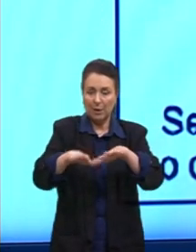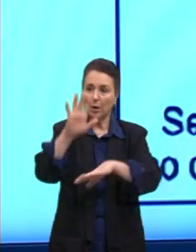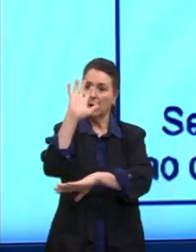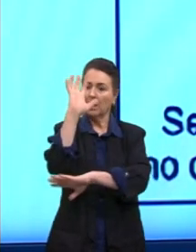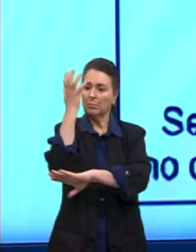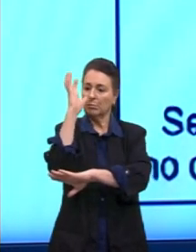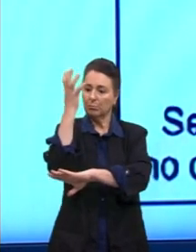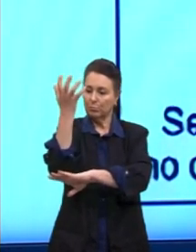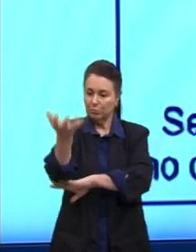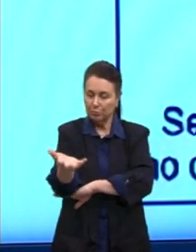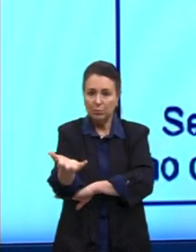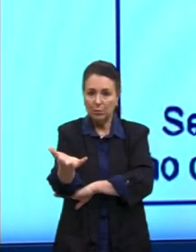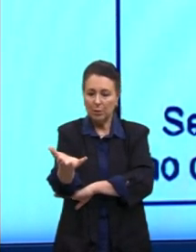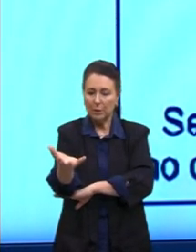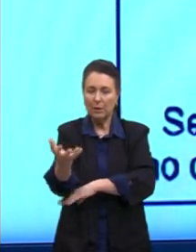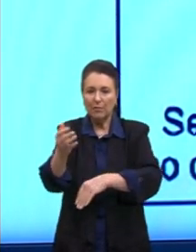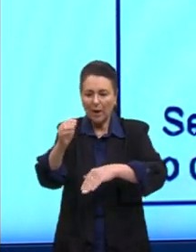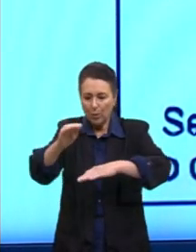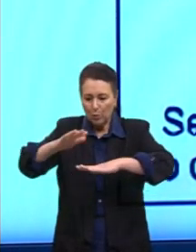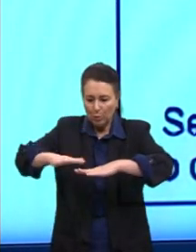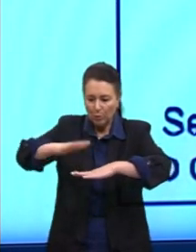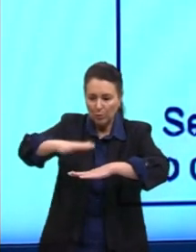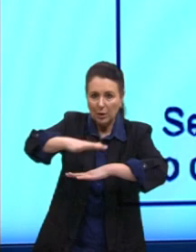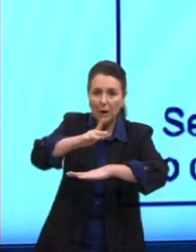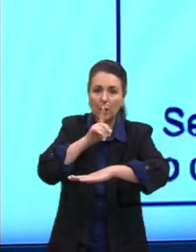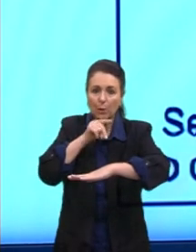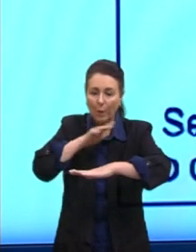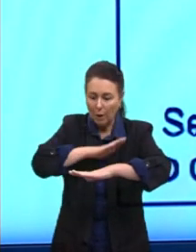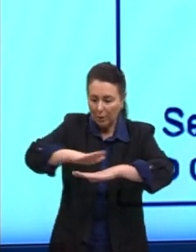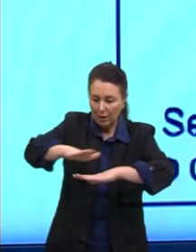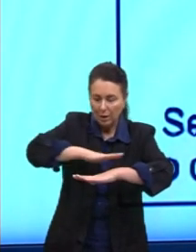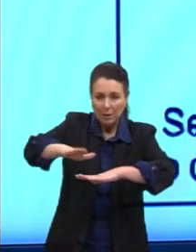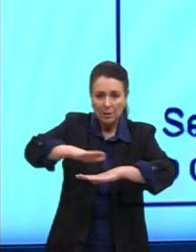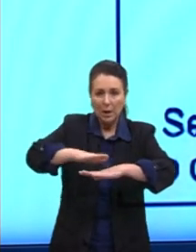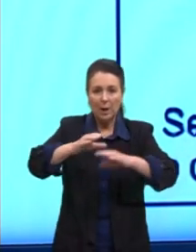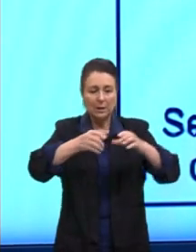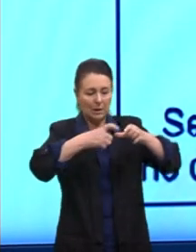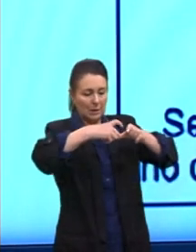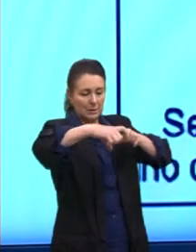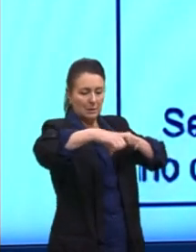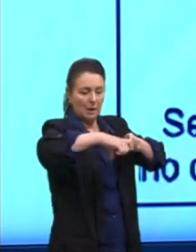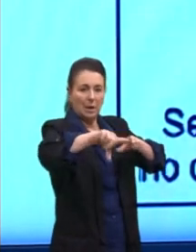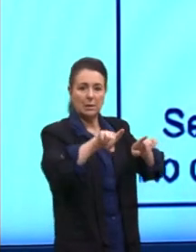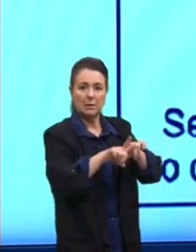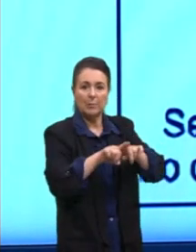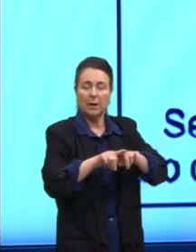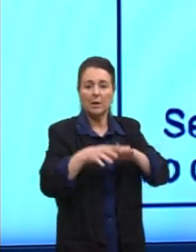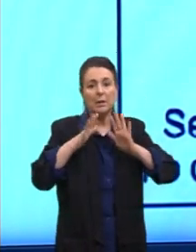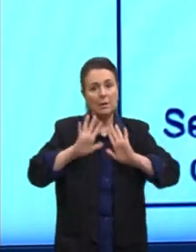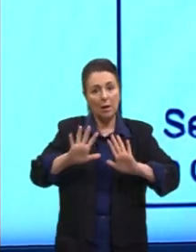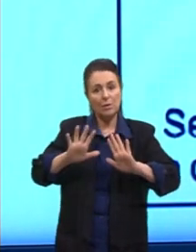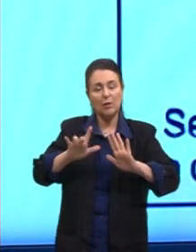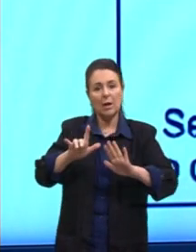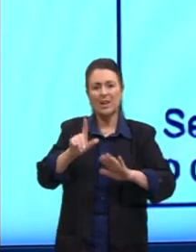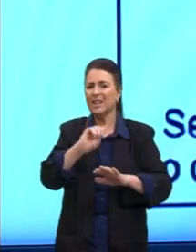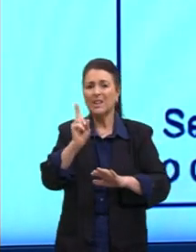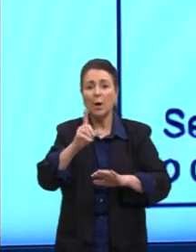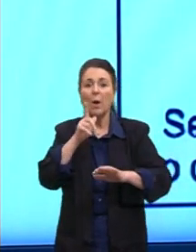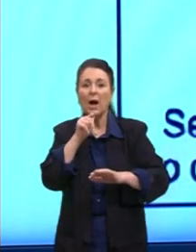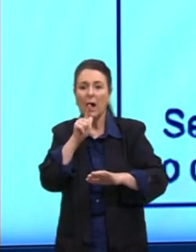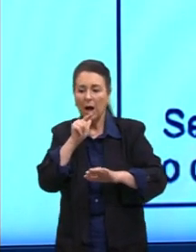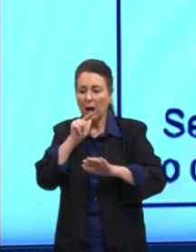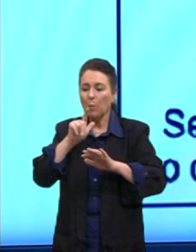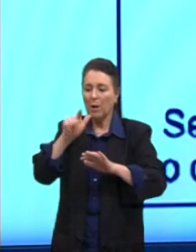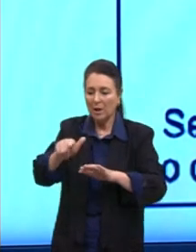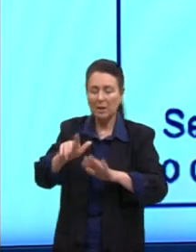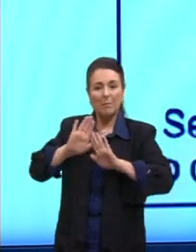ou coisas que podem acumular água nas calçadas ou nas calhas e não deixar a água da chuva